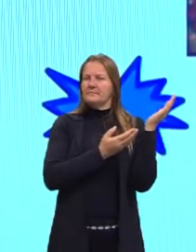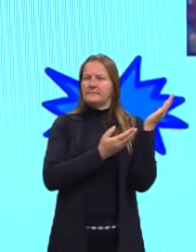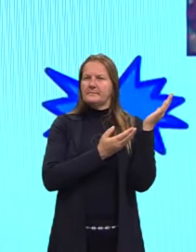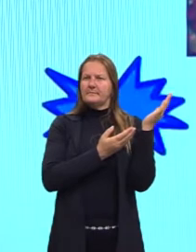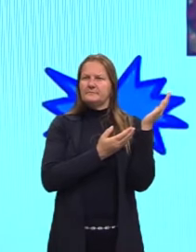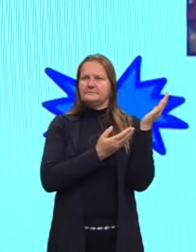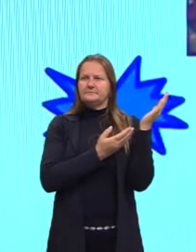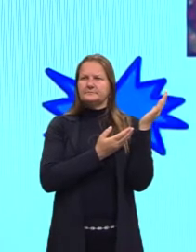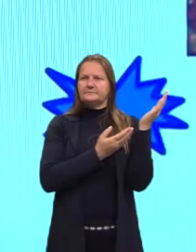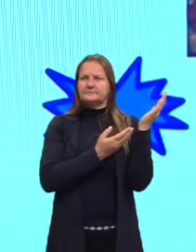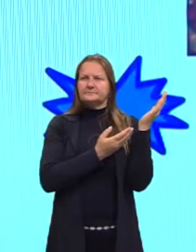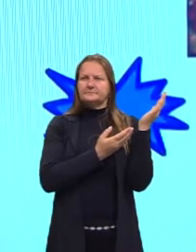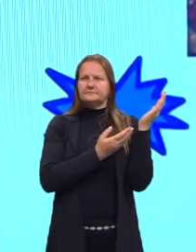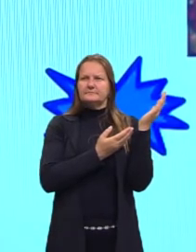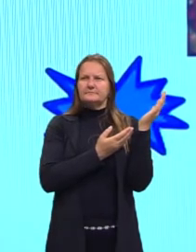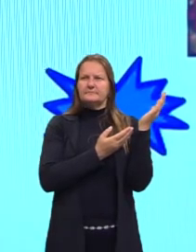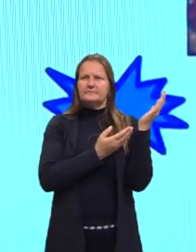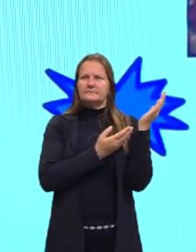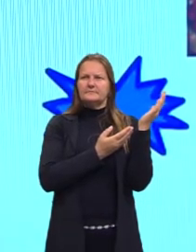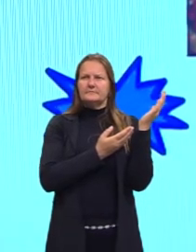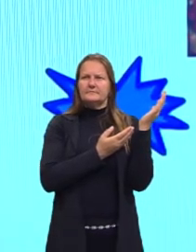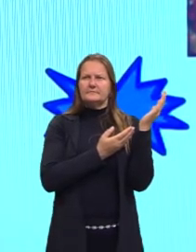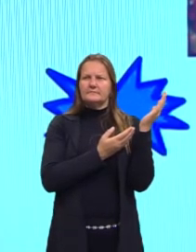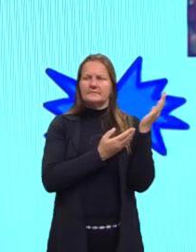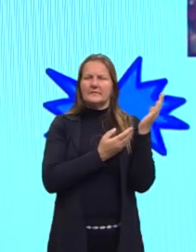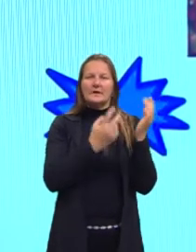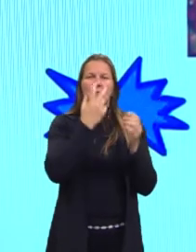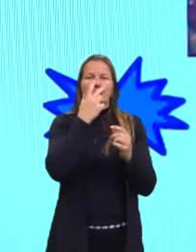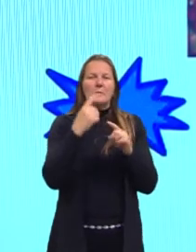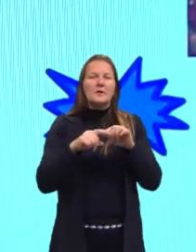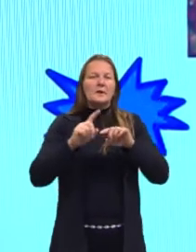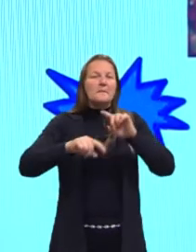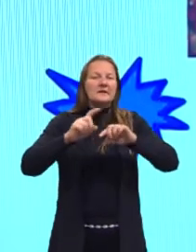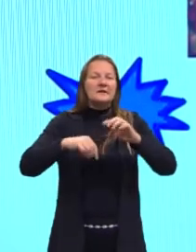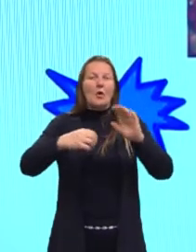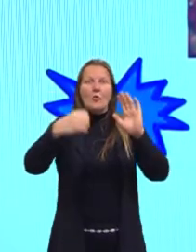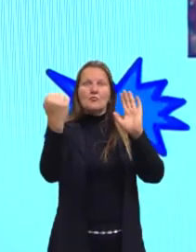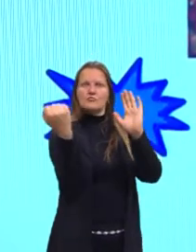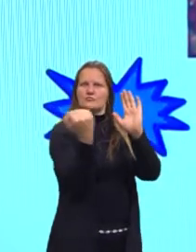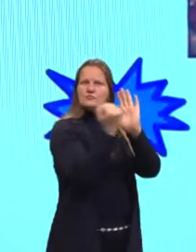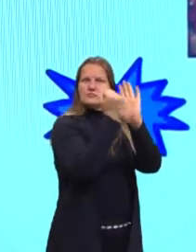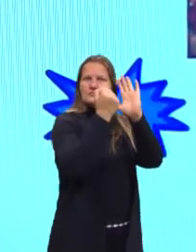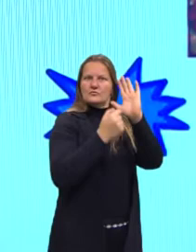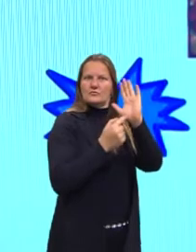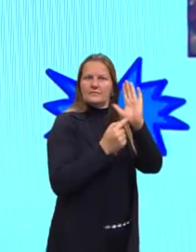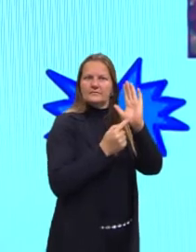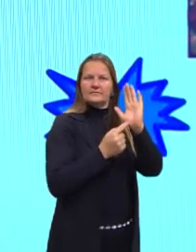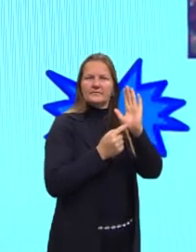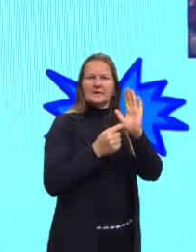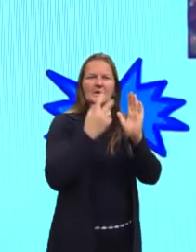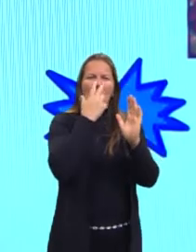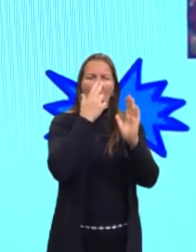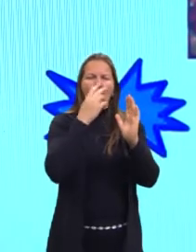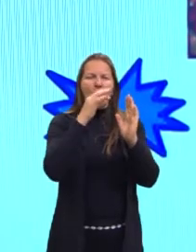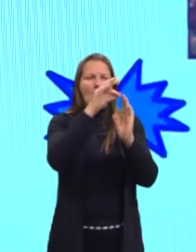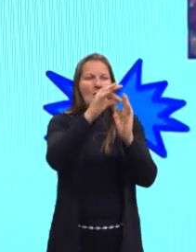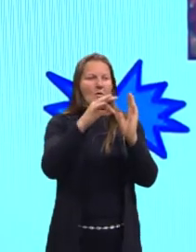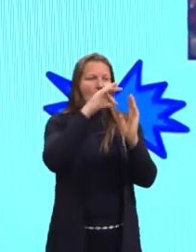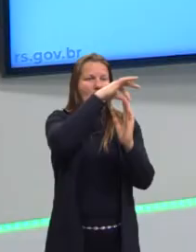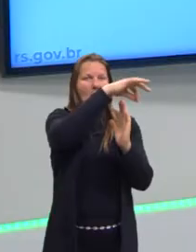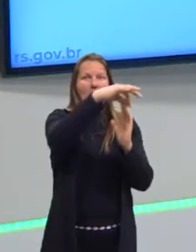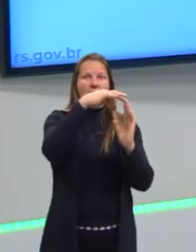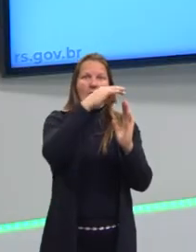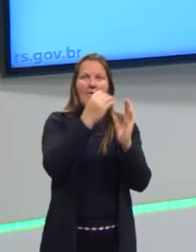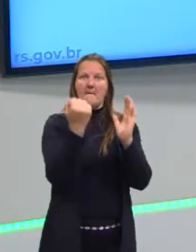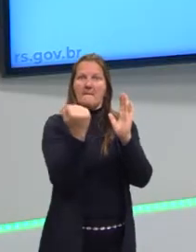os bens são bens simbólicos, né? Eles criam essa áurea acima desses bens, né?